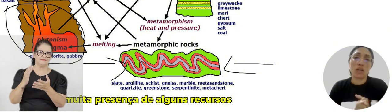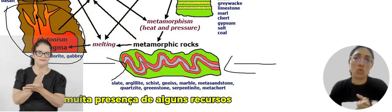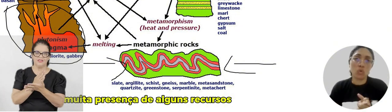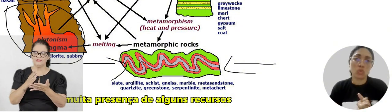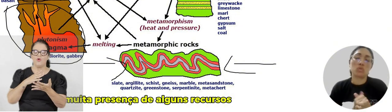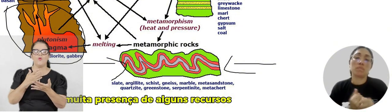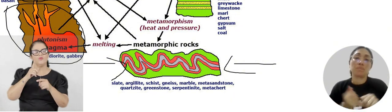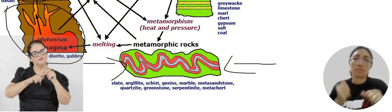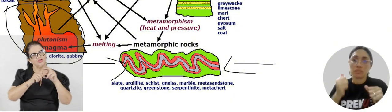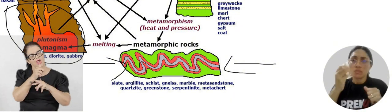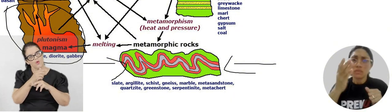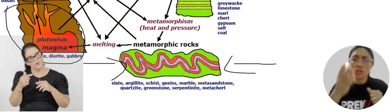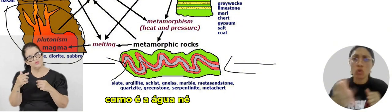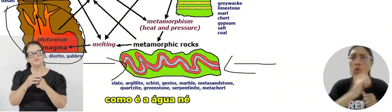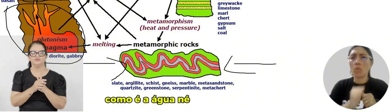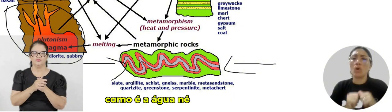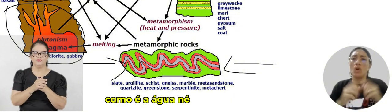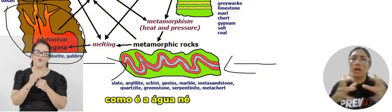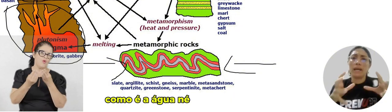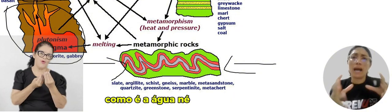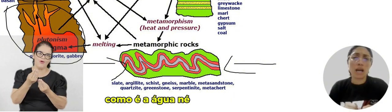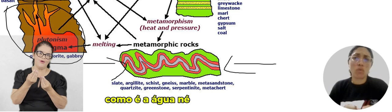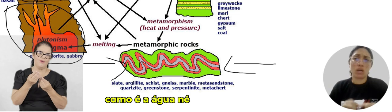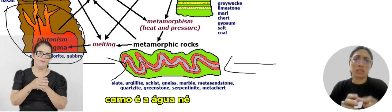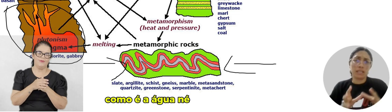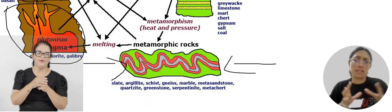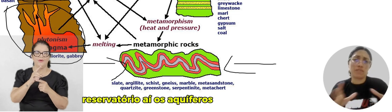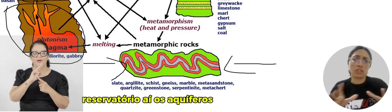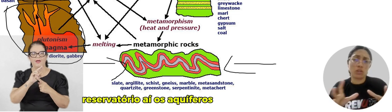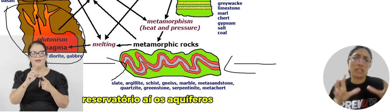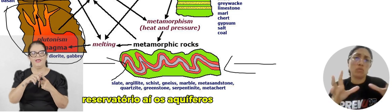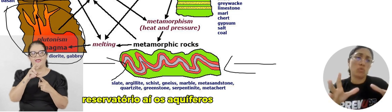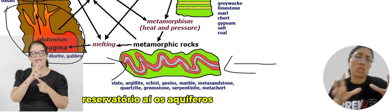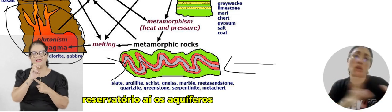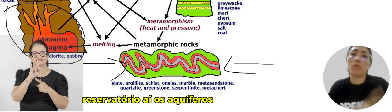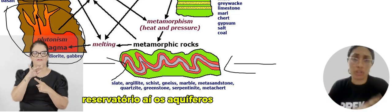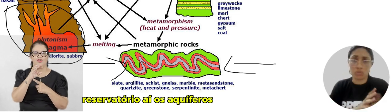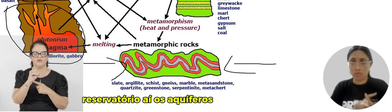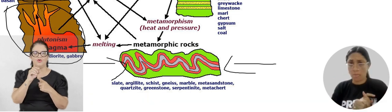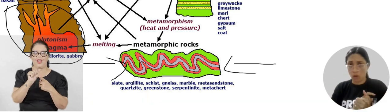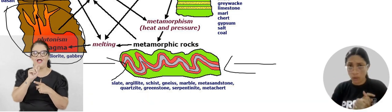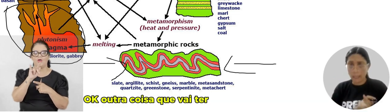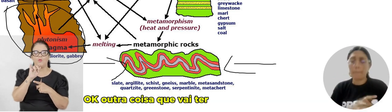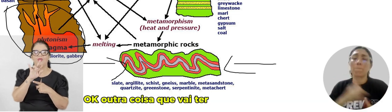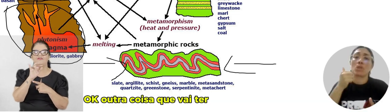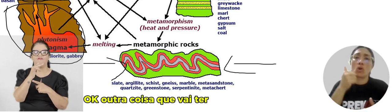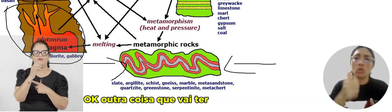recursos, como a água, reservatória, os aquíferos.